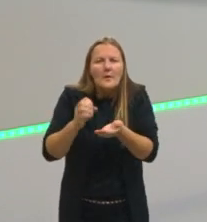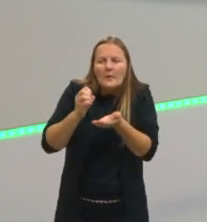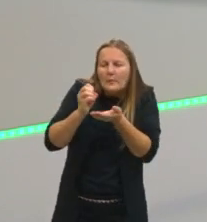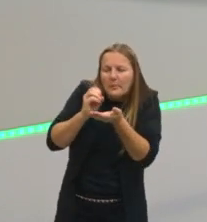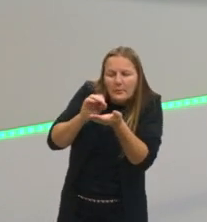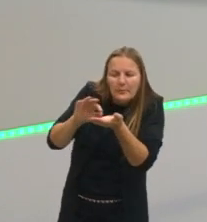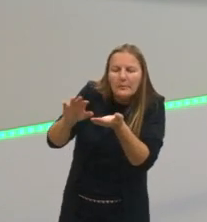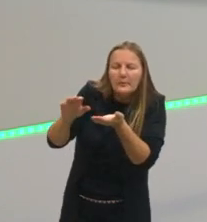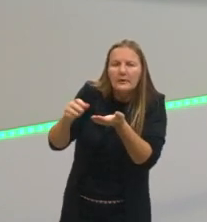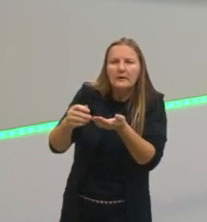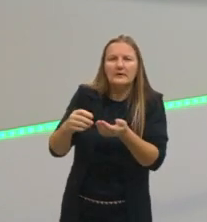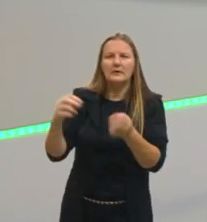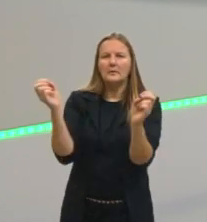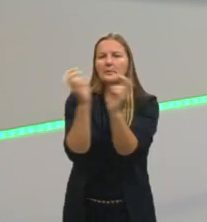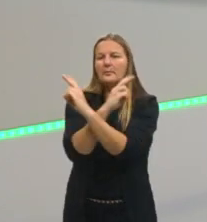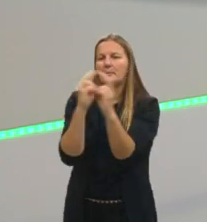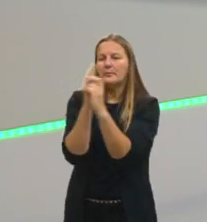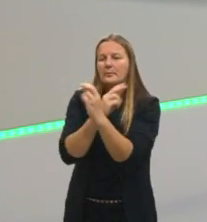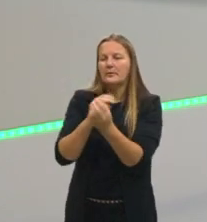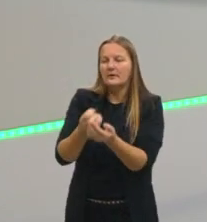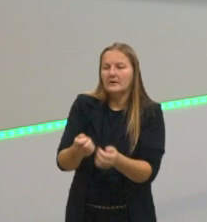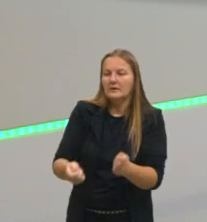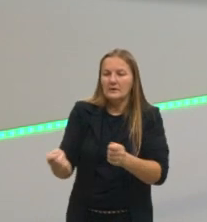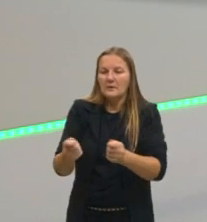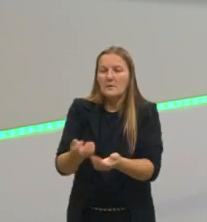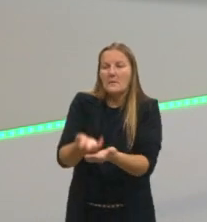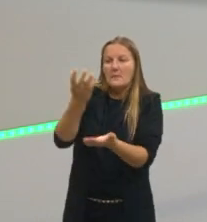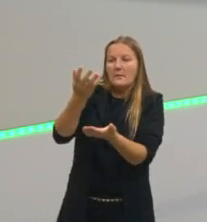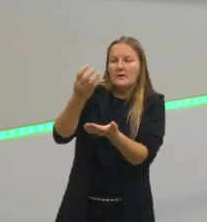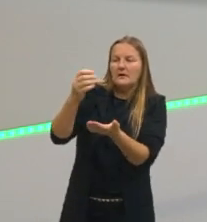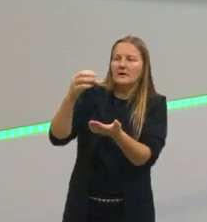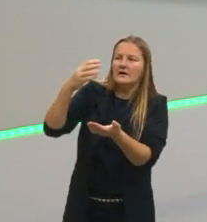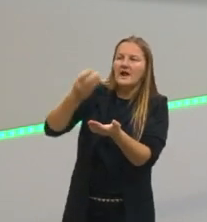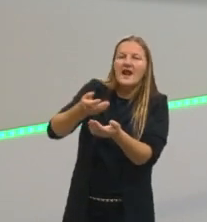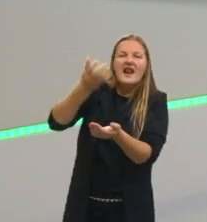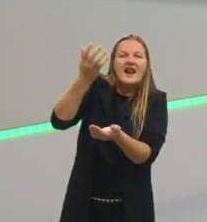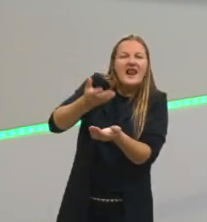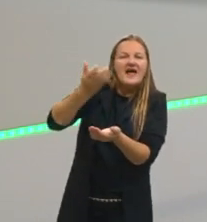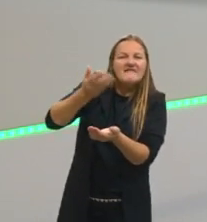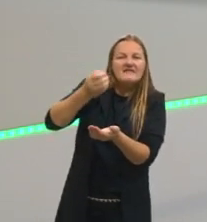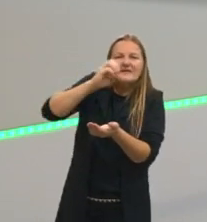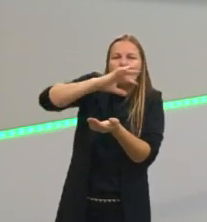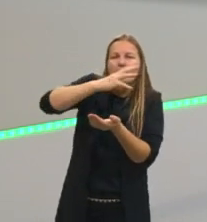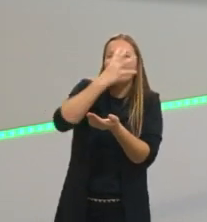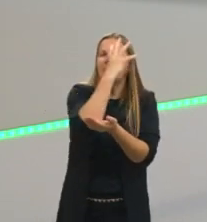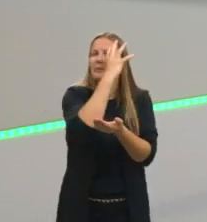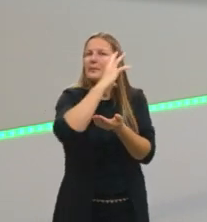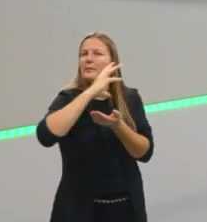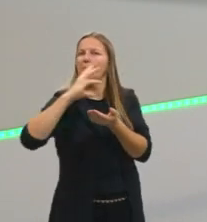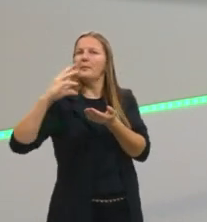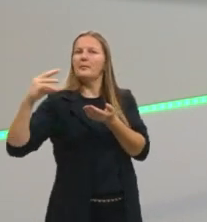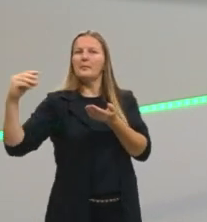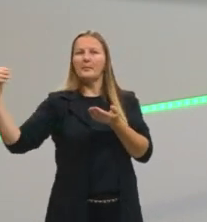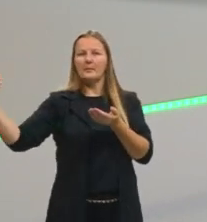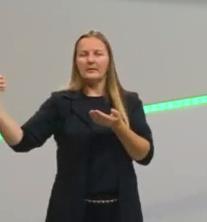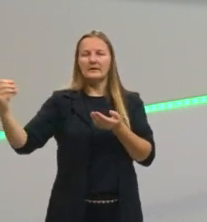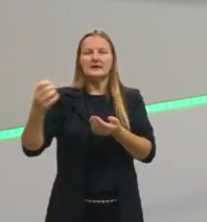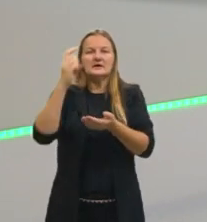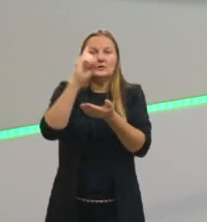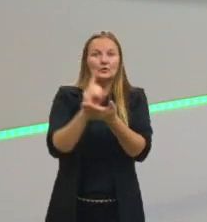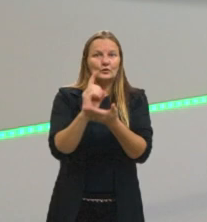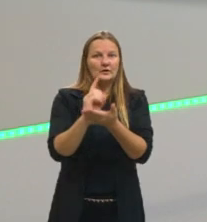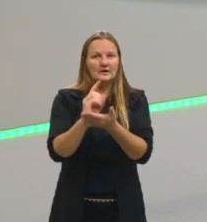de vento com um ventilador, vai remover o que é mais leve, menos denso e deixar apenas os mais